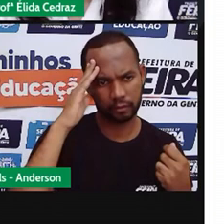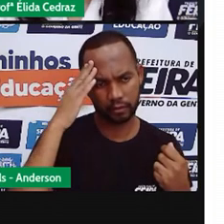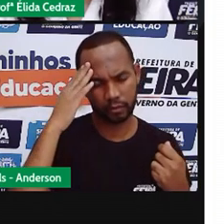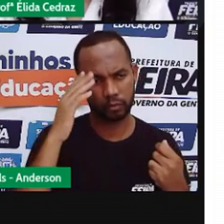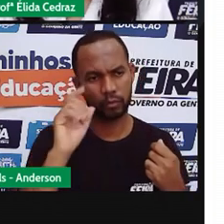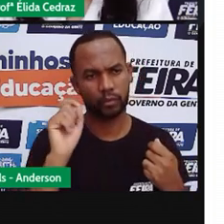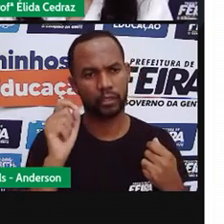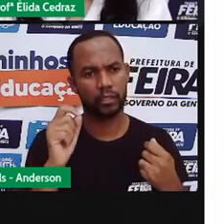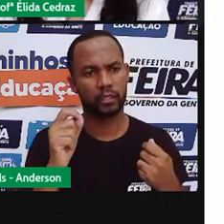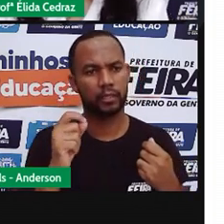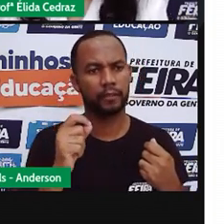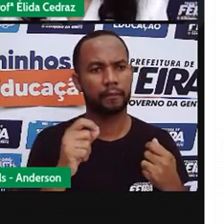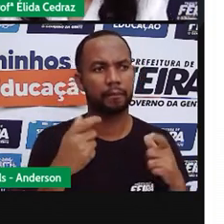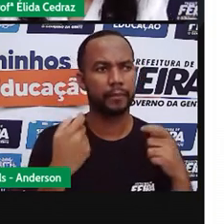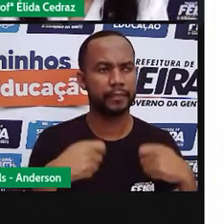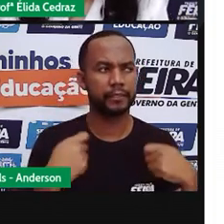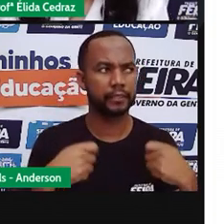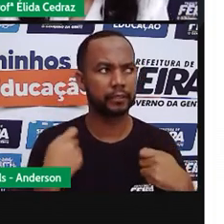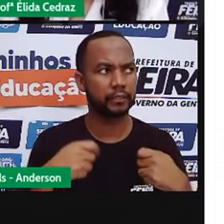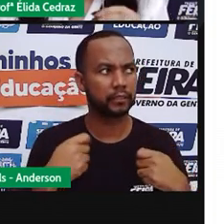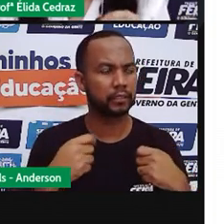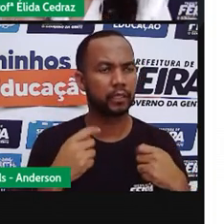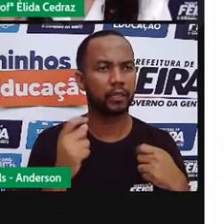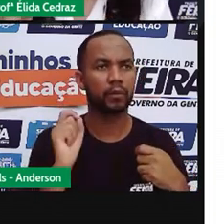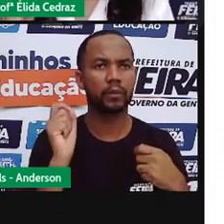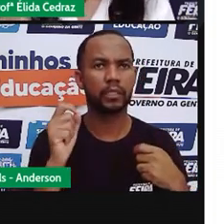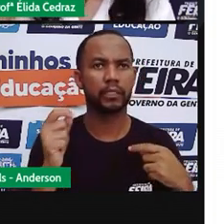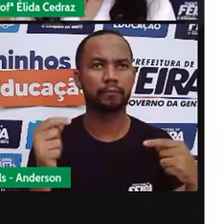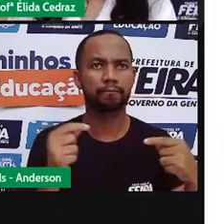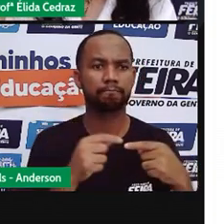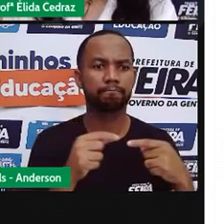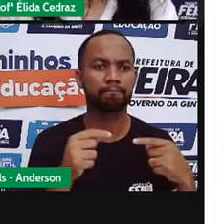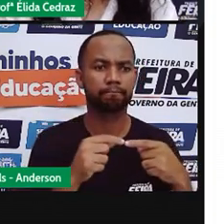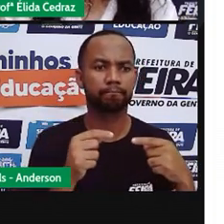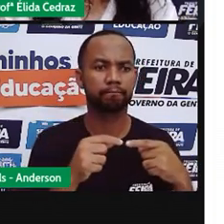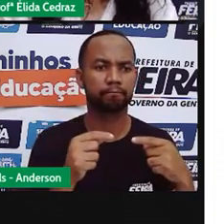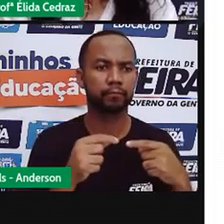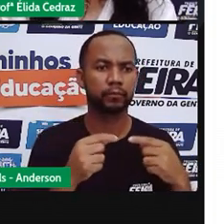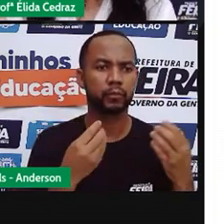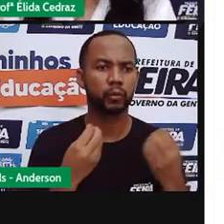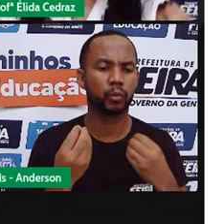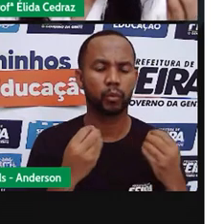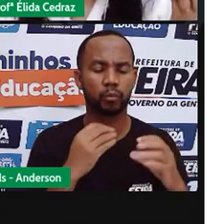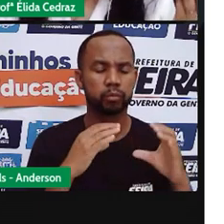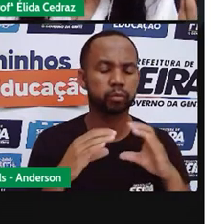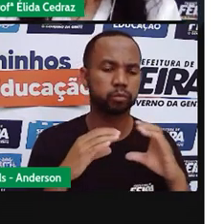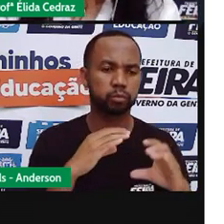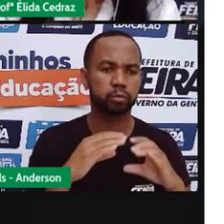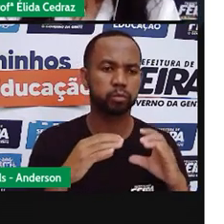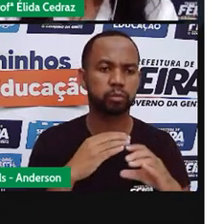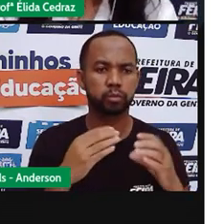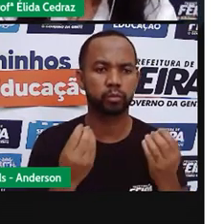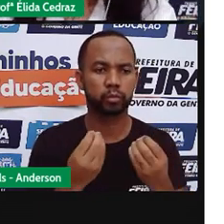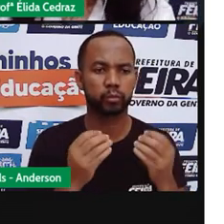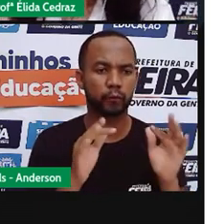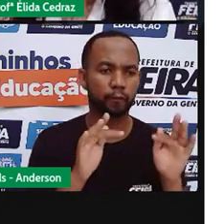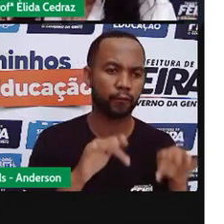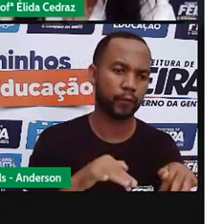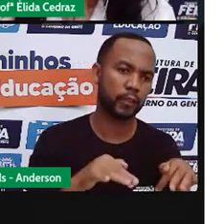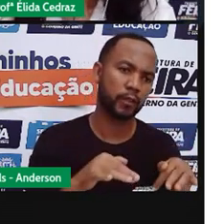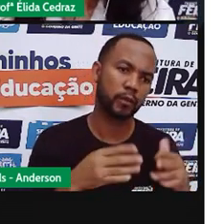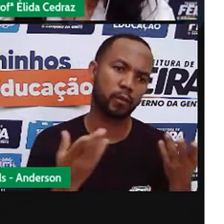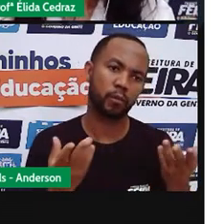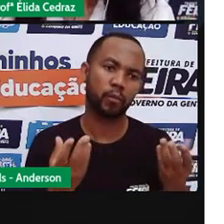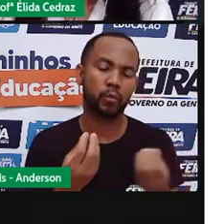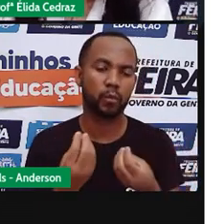compreendido. Precisa ter essa ligação entre o meio, o começo e